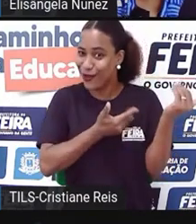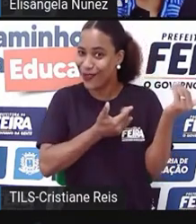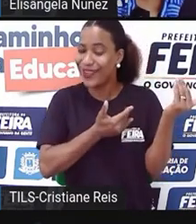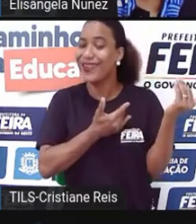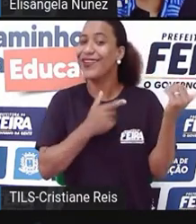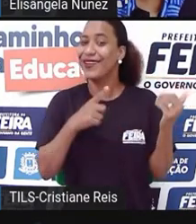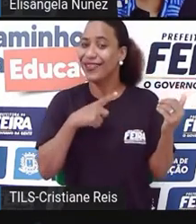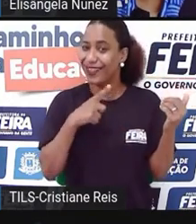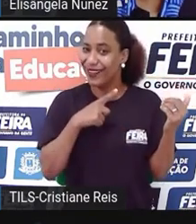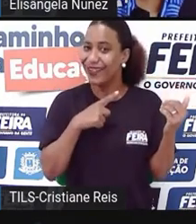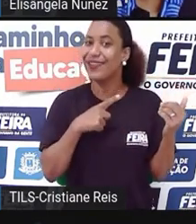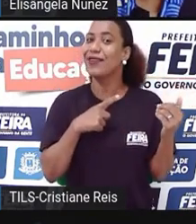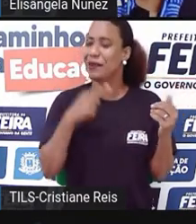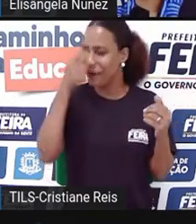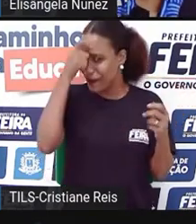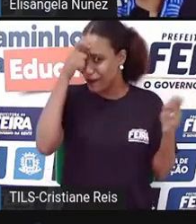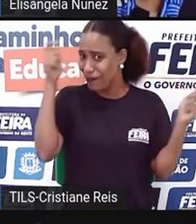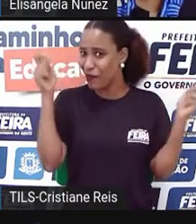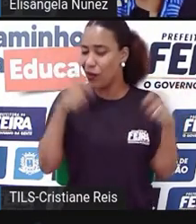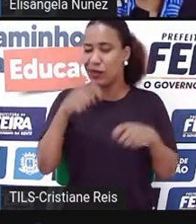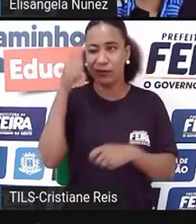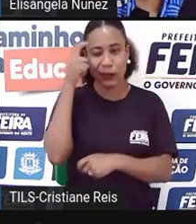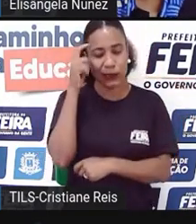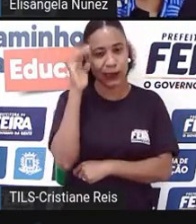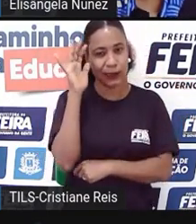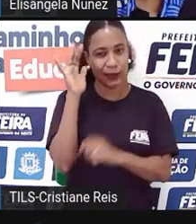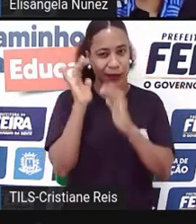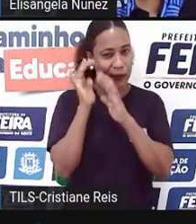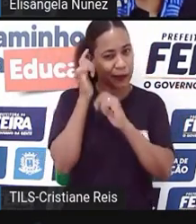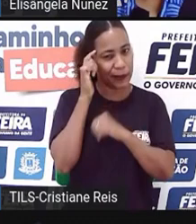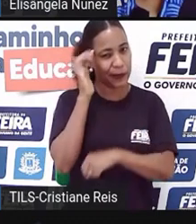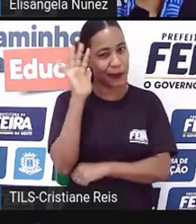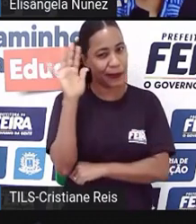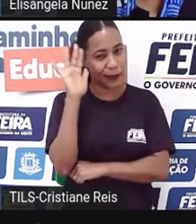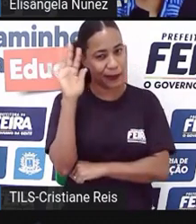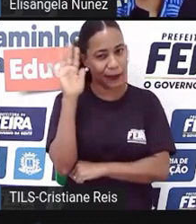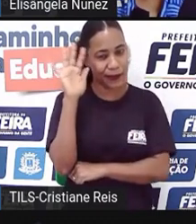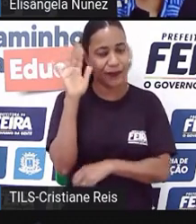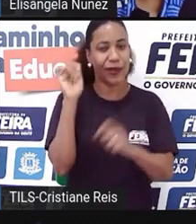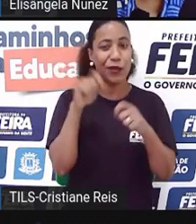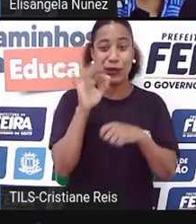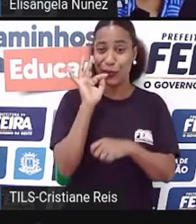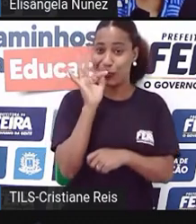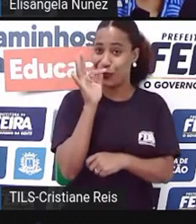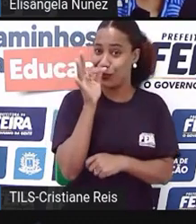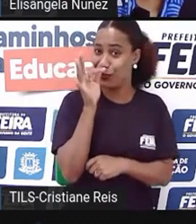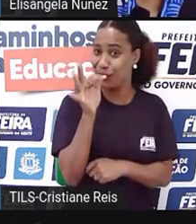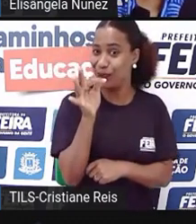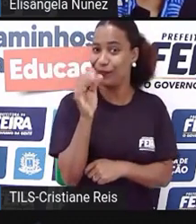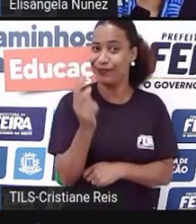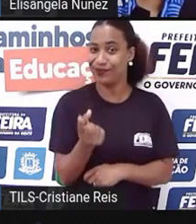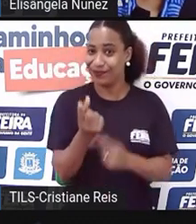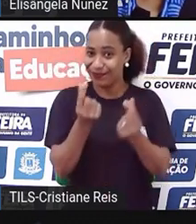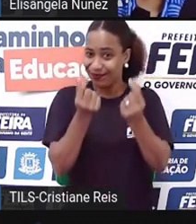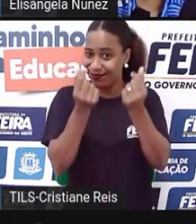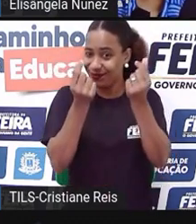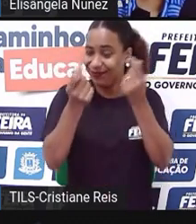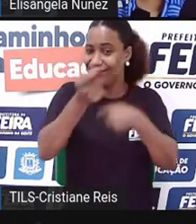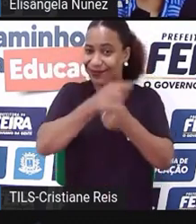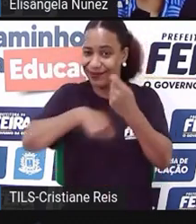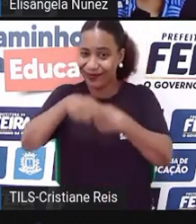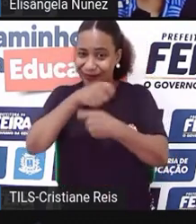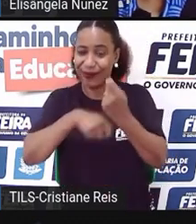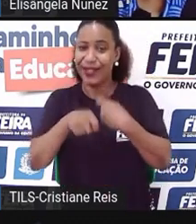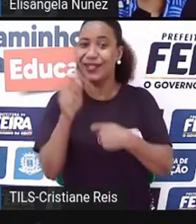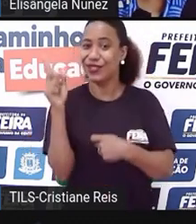que está ali lá no fundo da sua mente já pode ser um negócio para você no futuro, pode ser uma saída para, de repente, uma crise financeira, uma